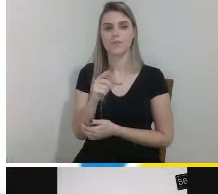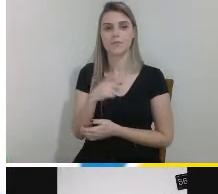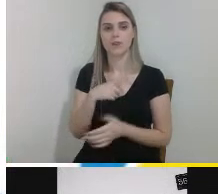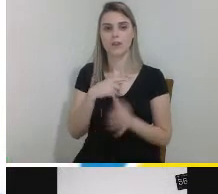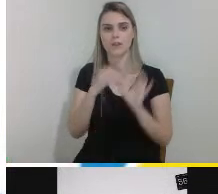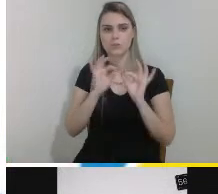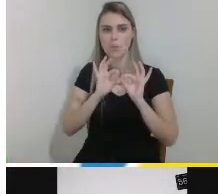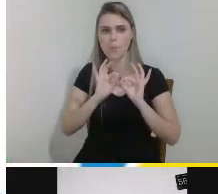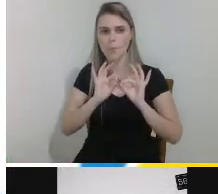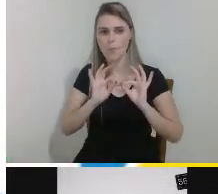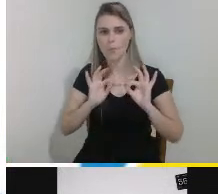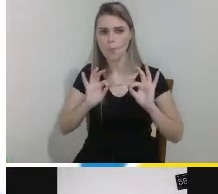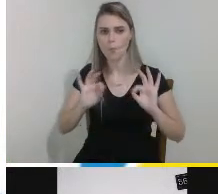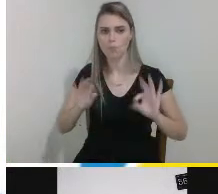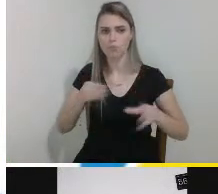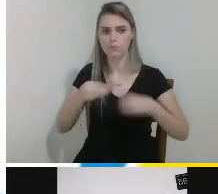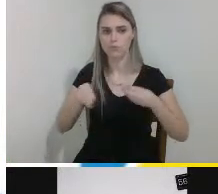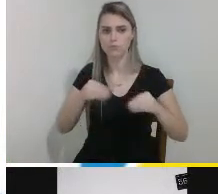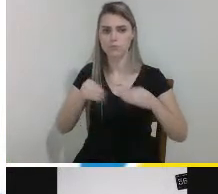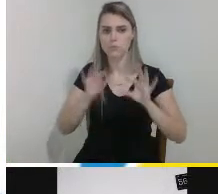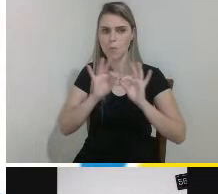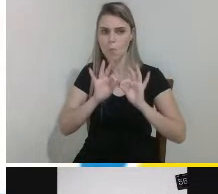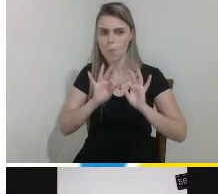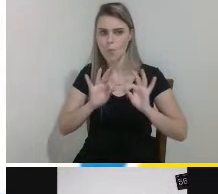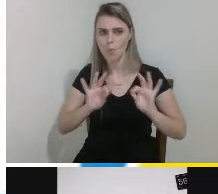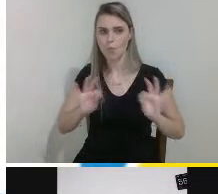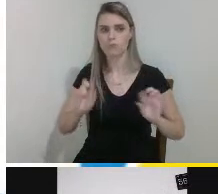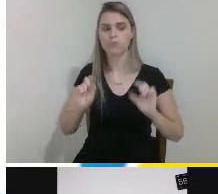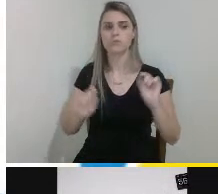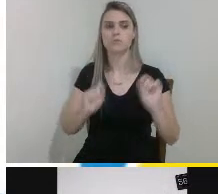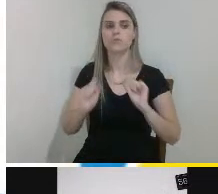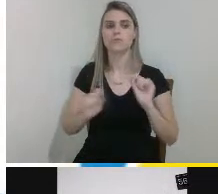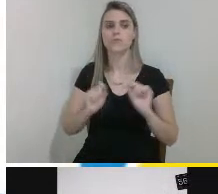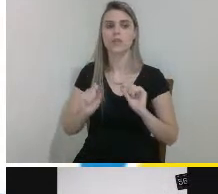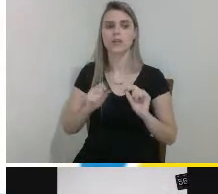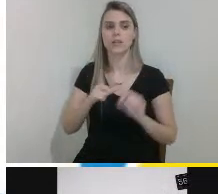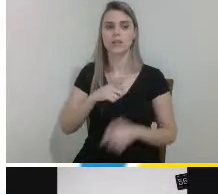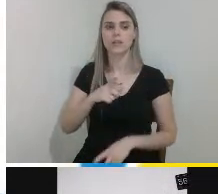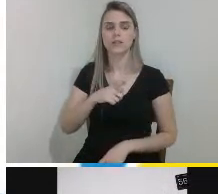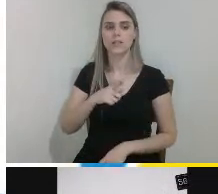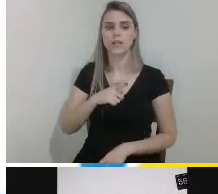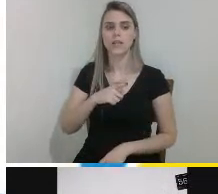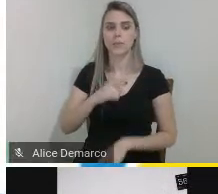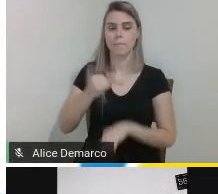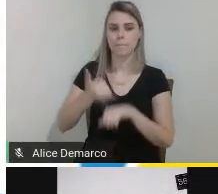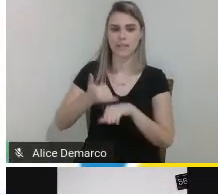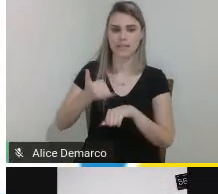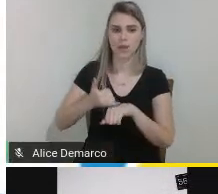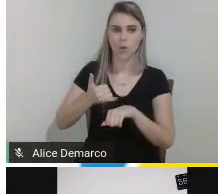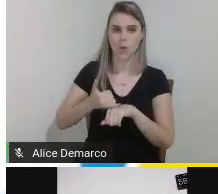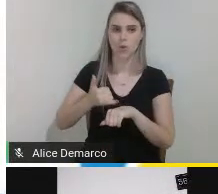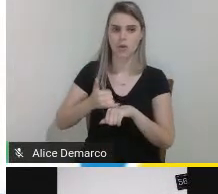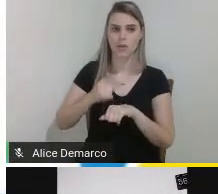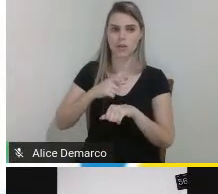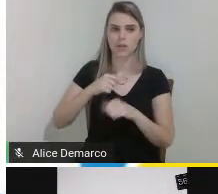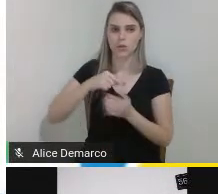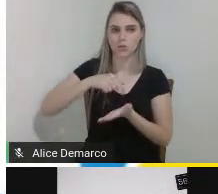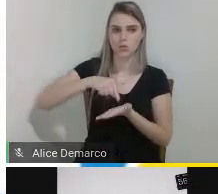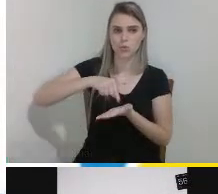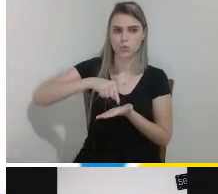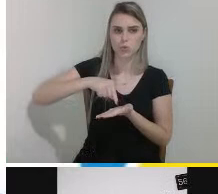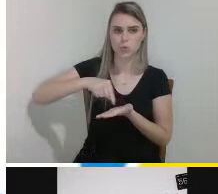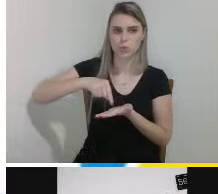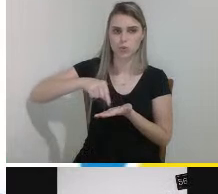termoplástico um fio plástico que ele é passado por um bloco metálico um bico metálico a uma